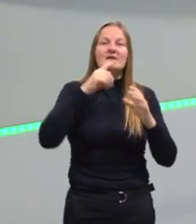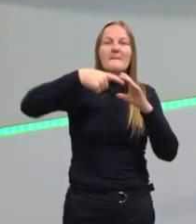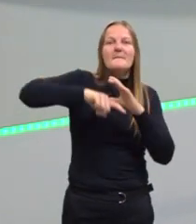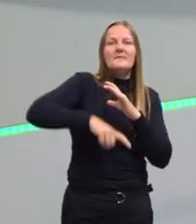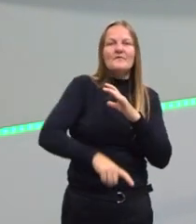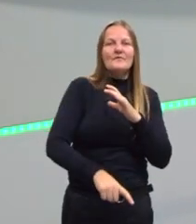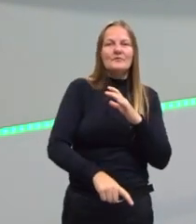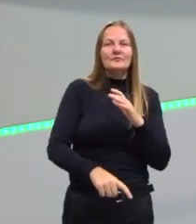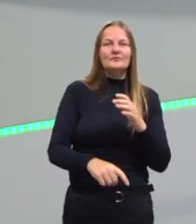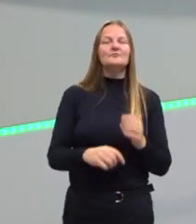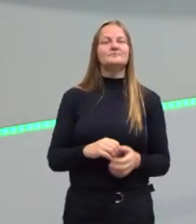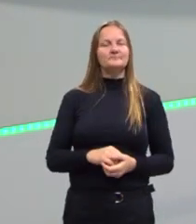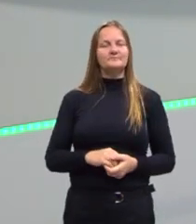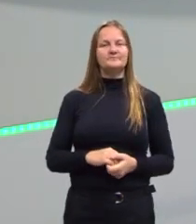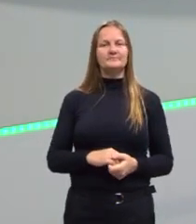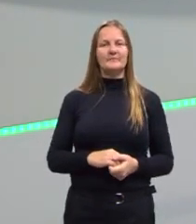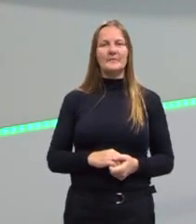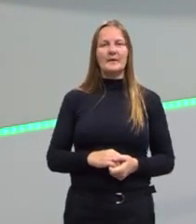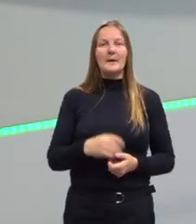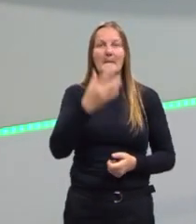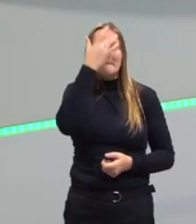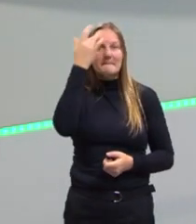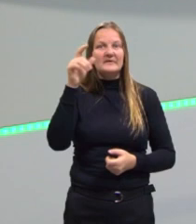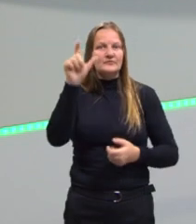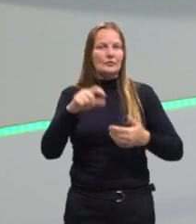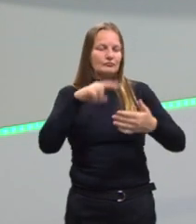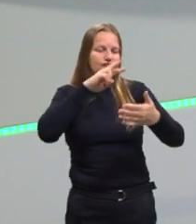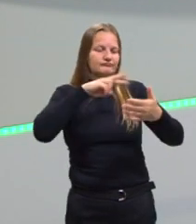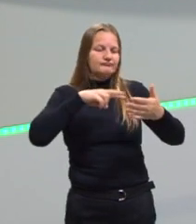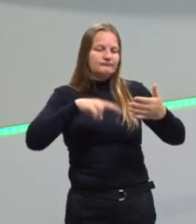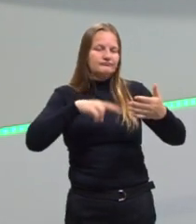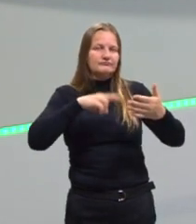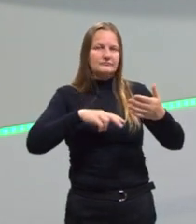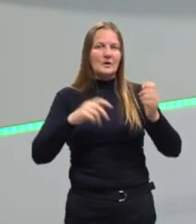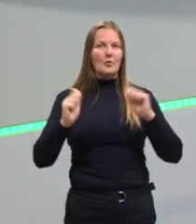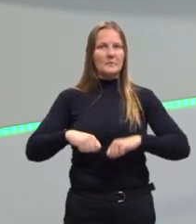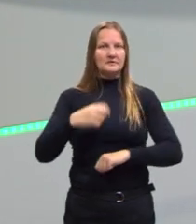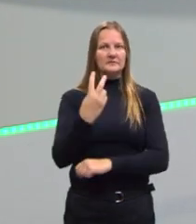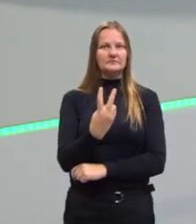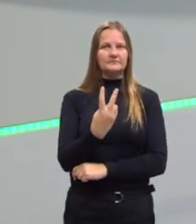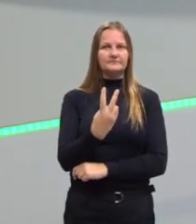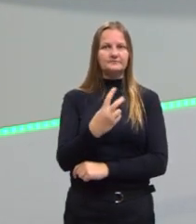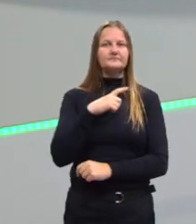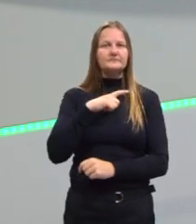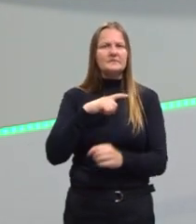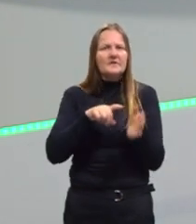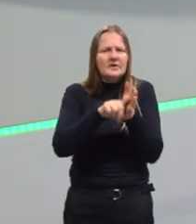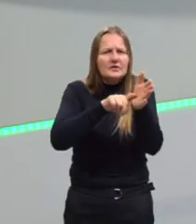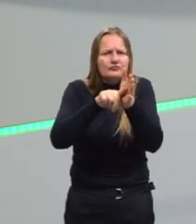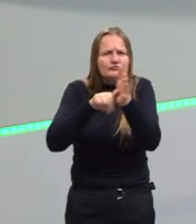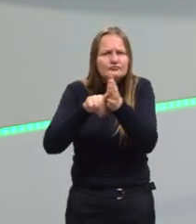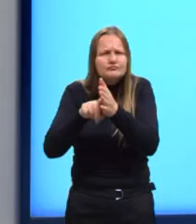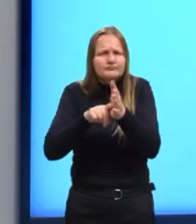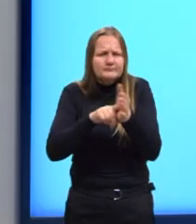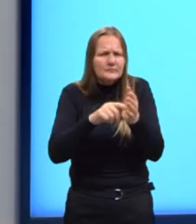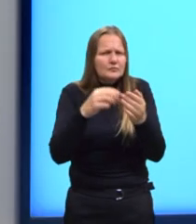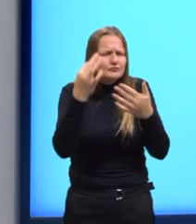O avaliador, quando está analisando a competência 2, ele analisa isso.